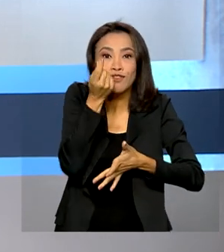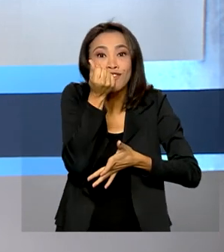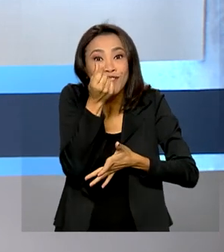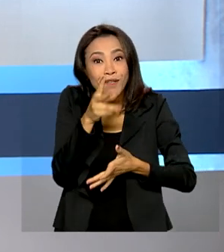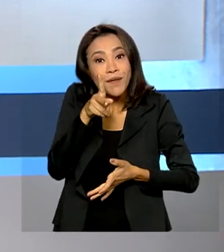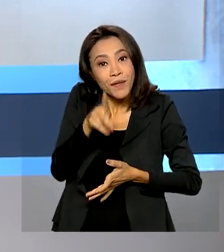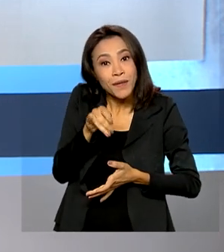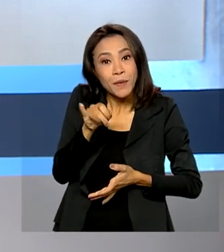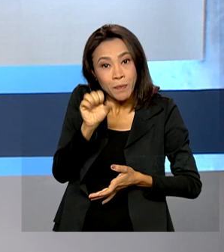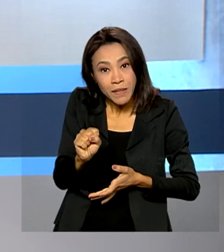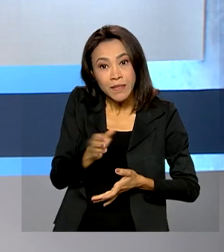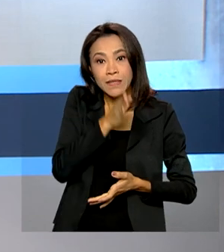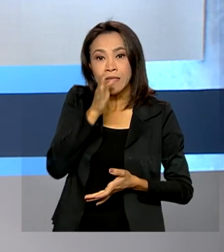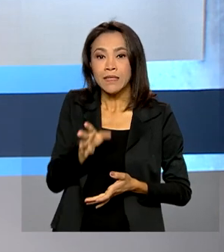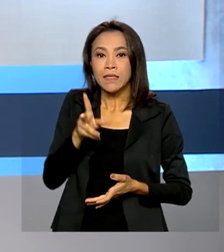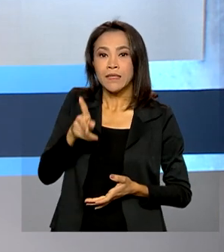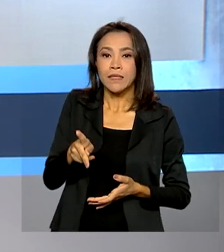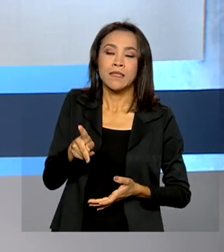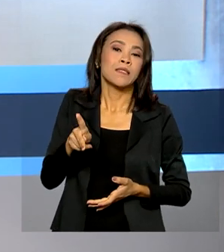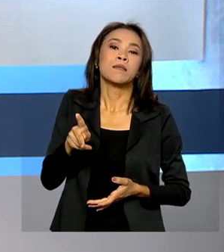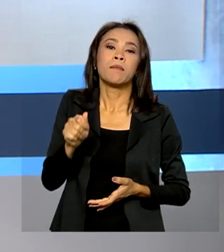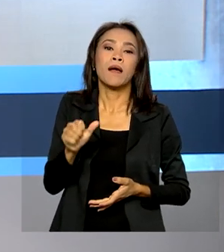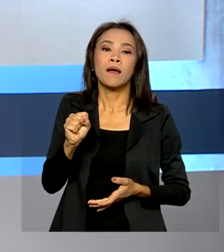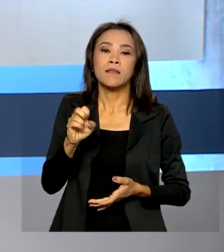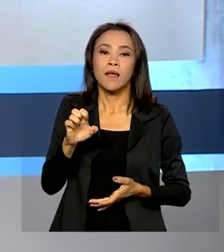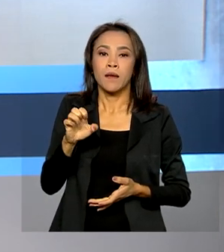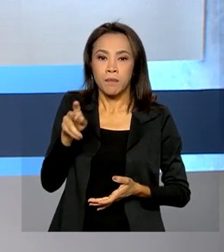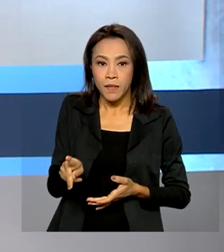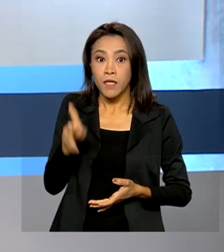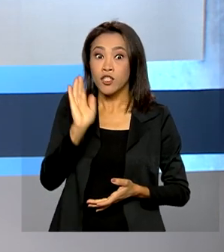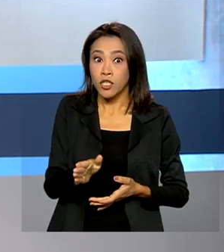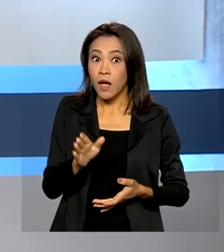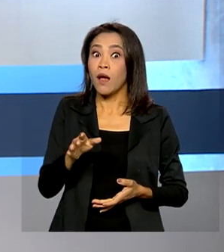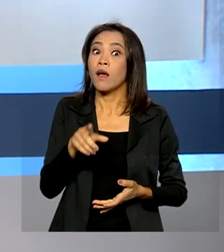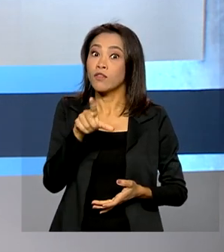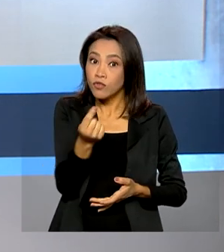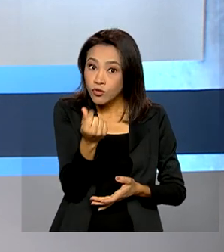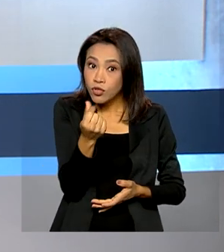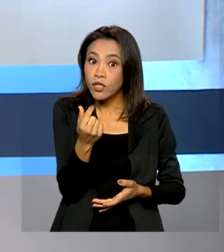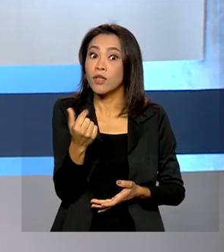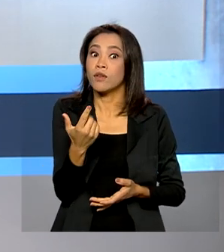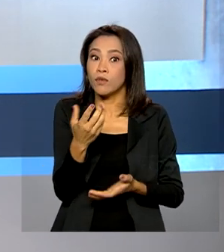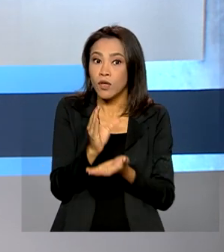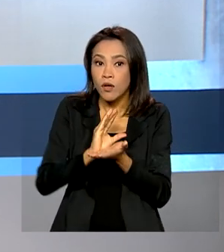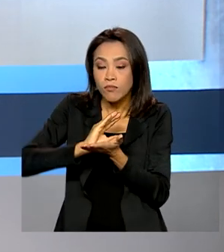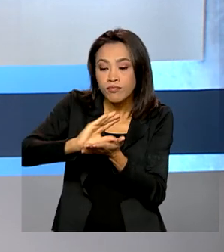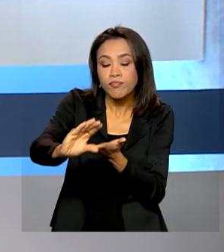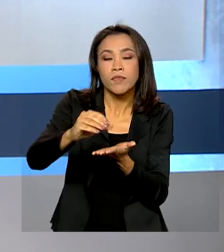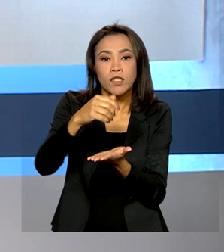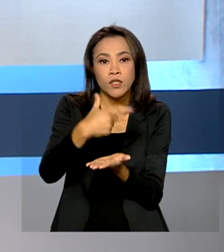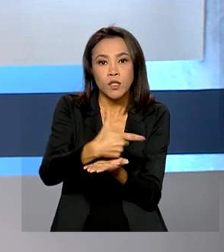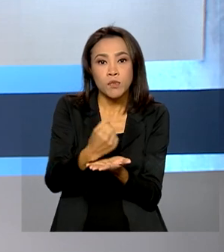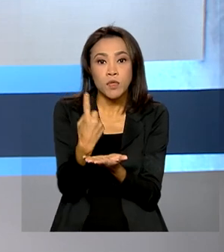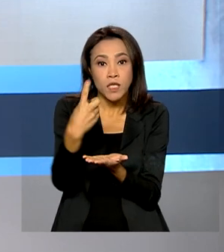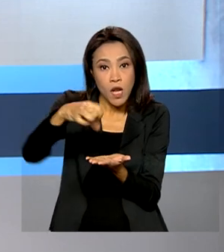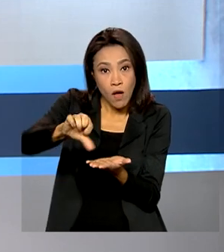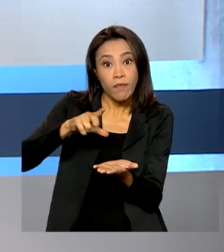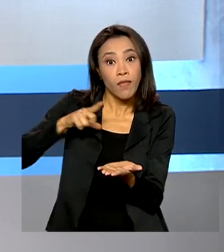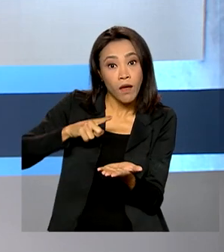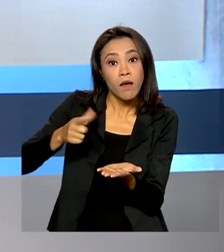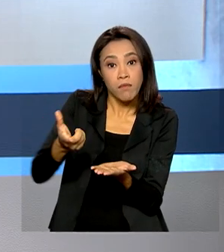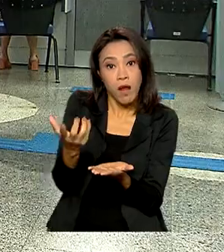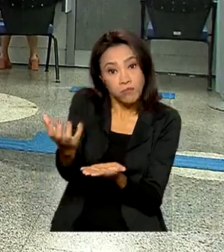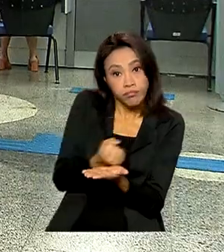Mais de 24 bilhões de reais liberados em 2019 ainda estão disponíveis para